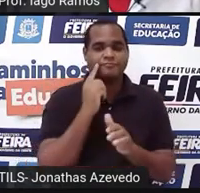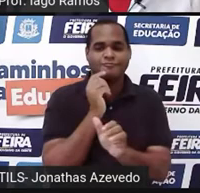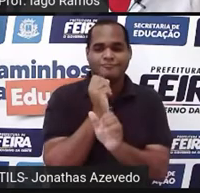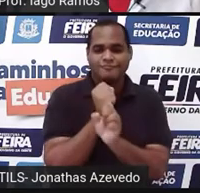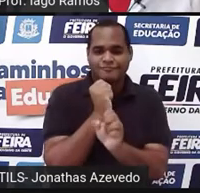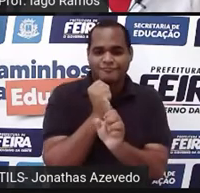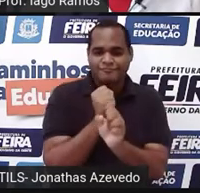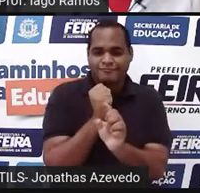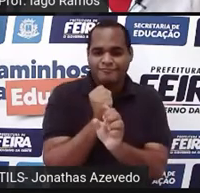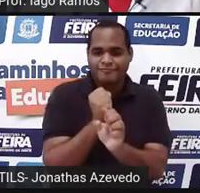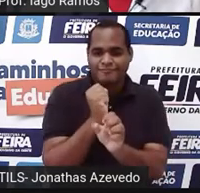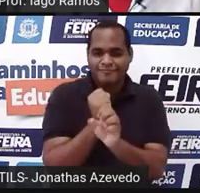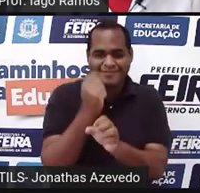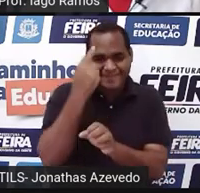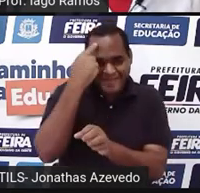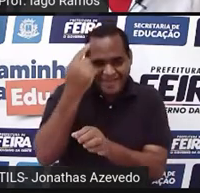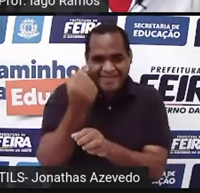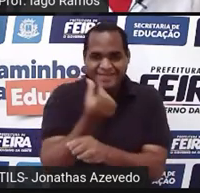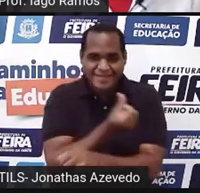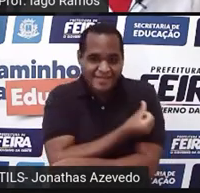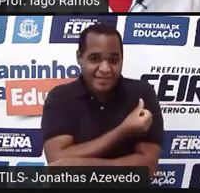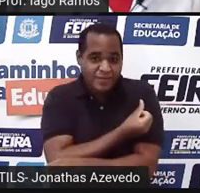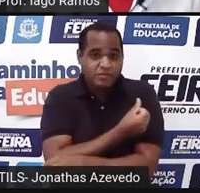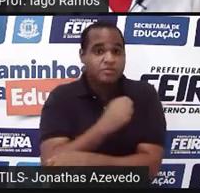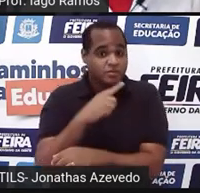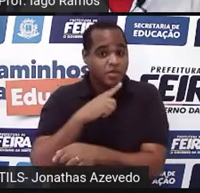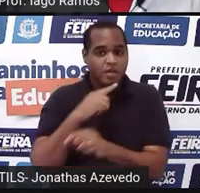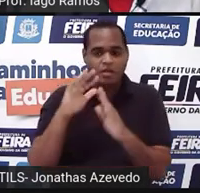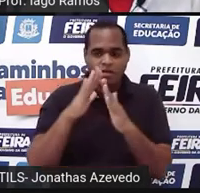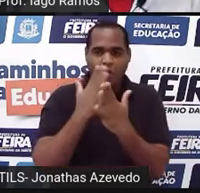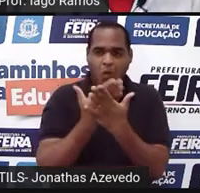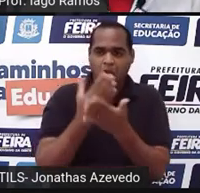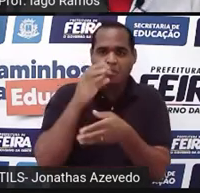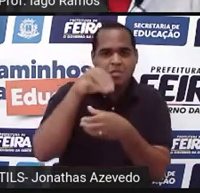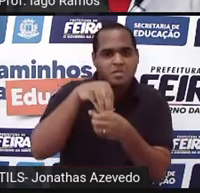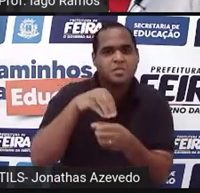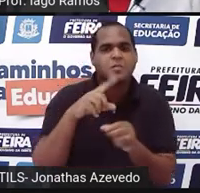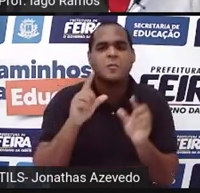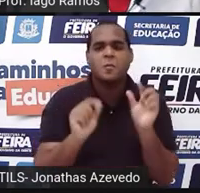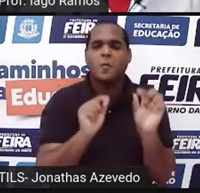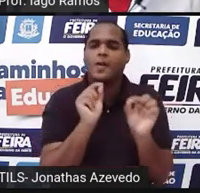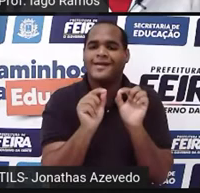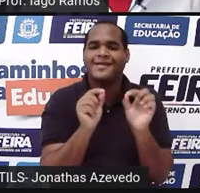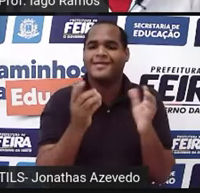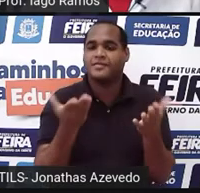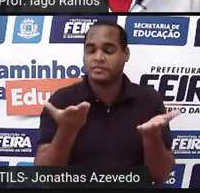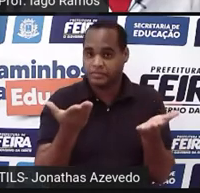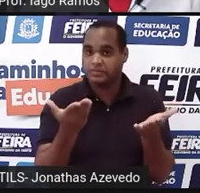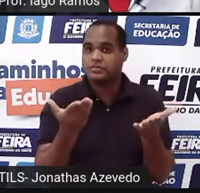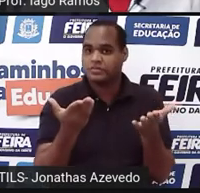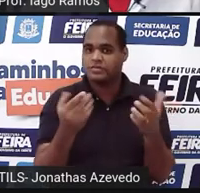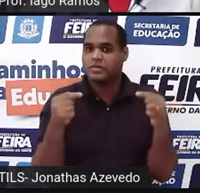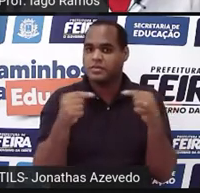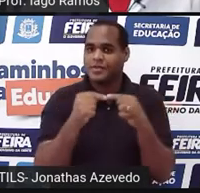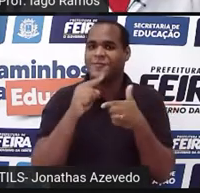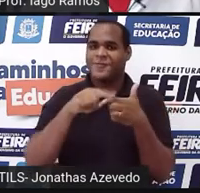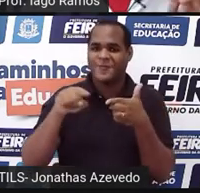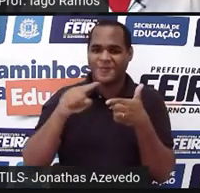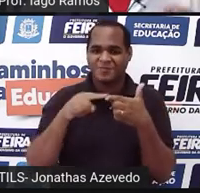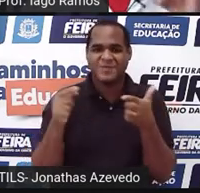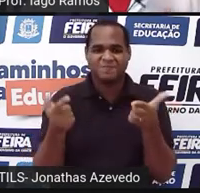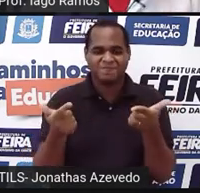Quantos estudantes do sexto ano tem na escola? Bom, então, esse é o probleminha.